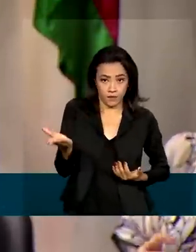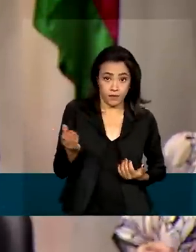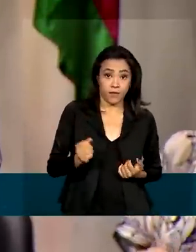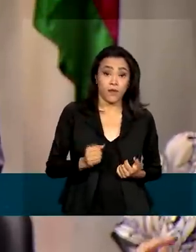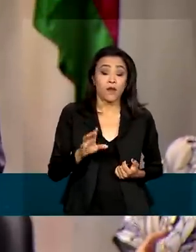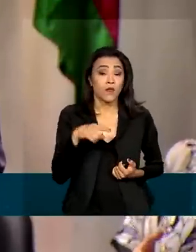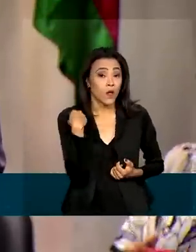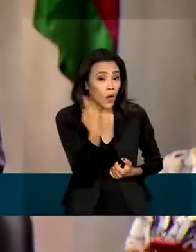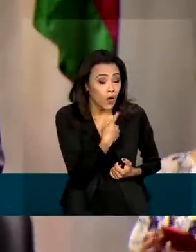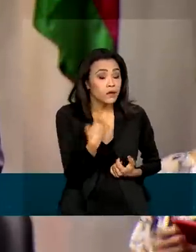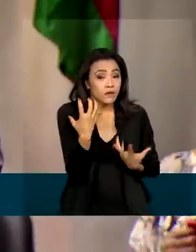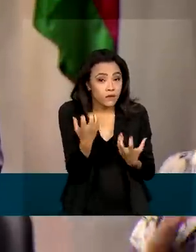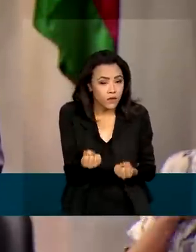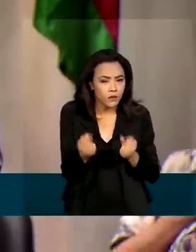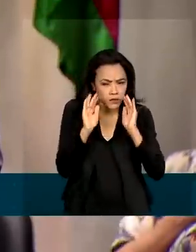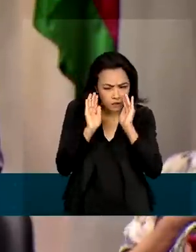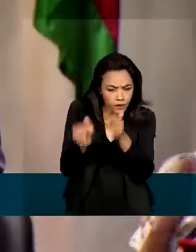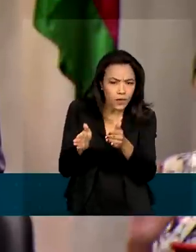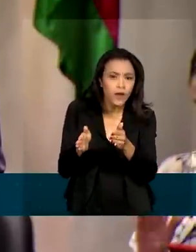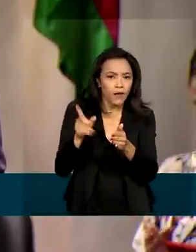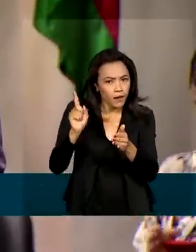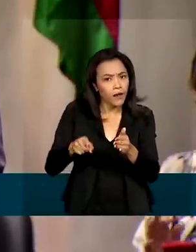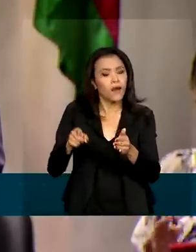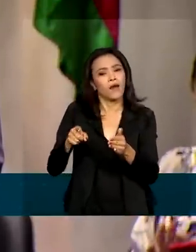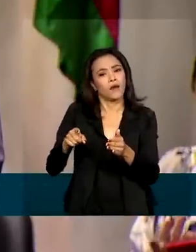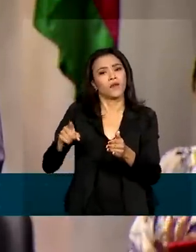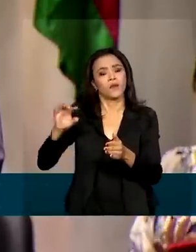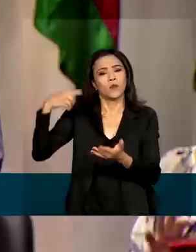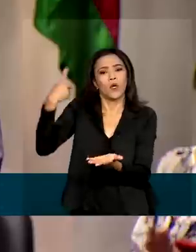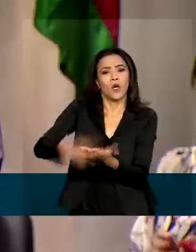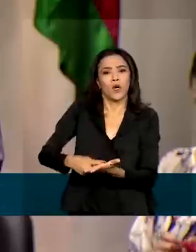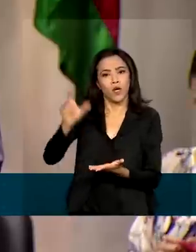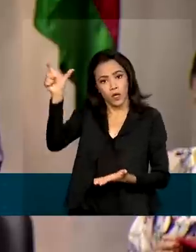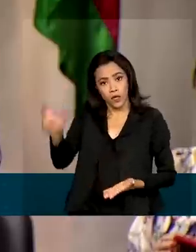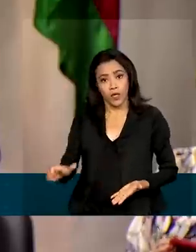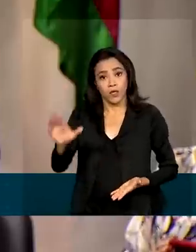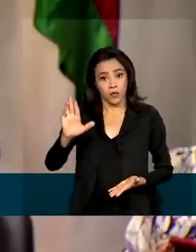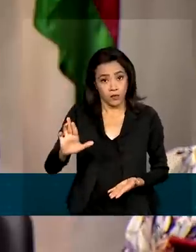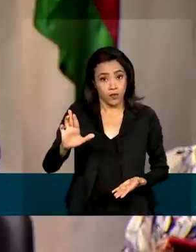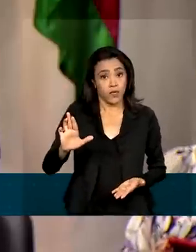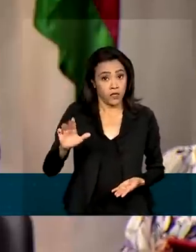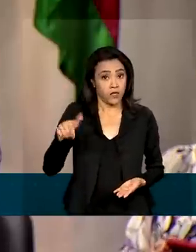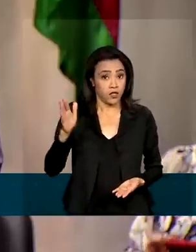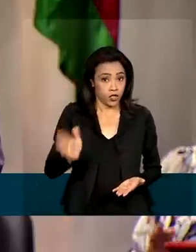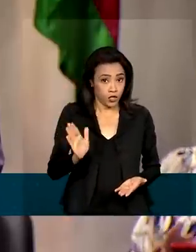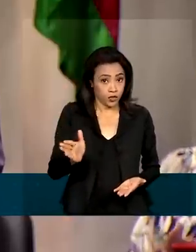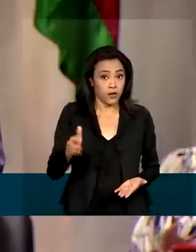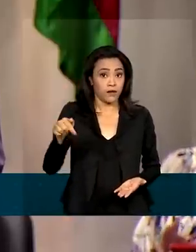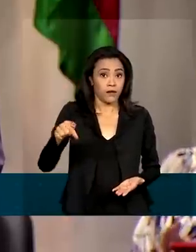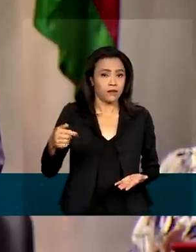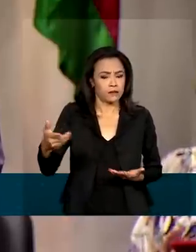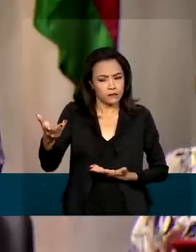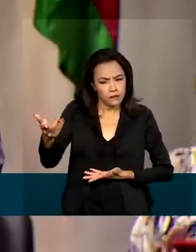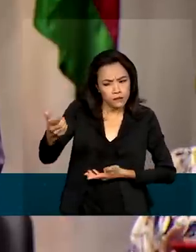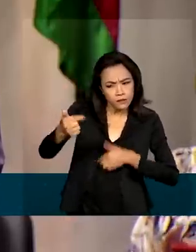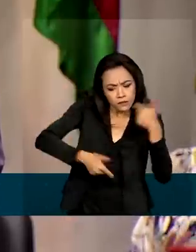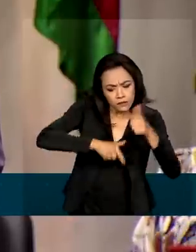prioridade, e é essa a prioridade do presidente, já a partir deste primeiro momento, deste trabalho integrado,